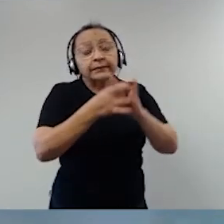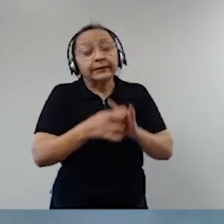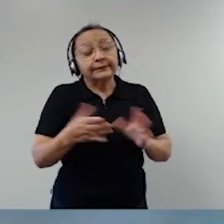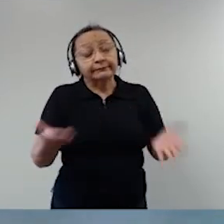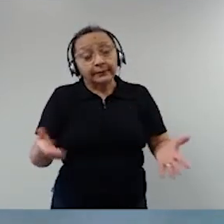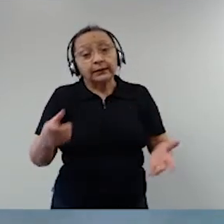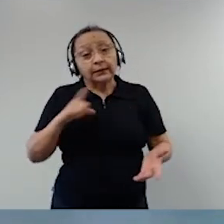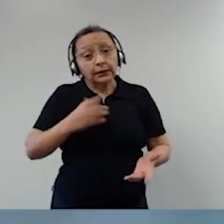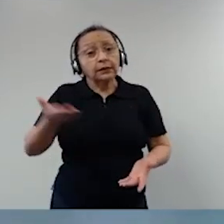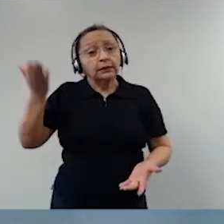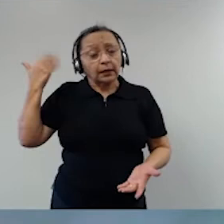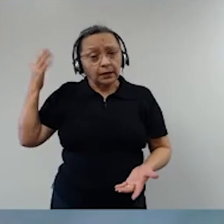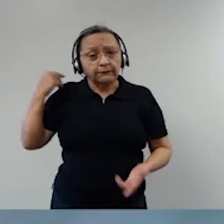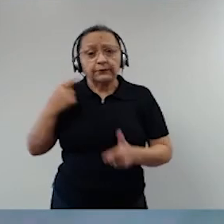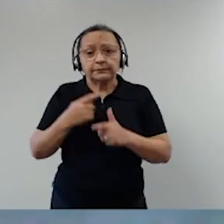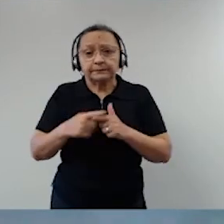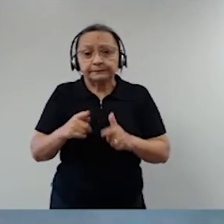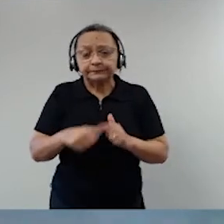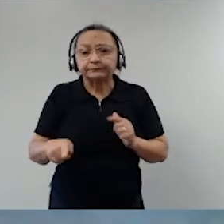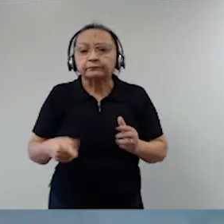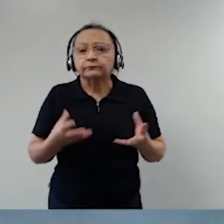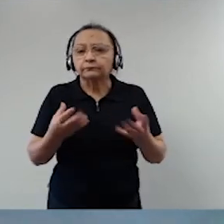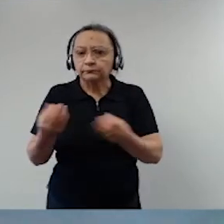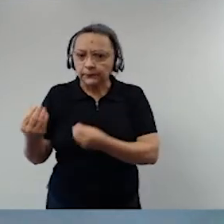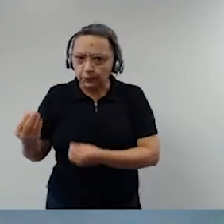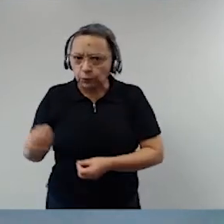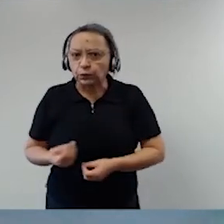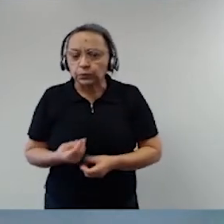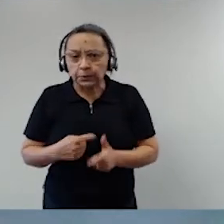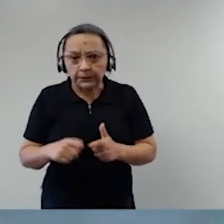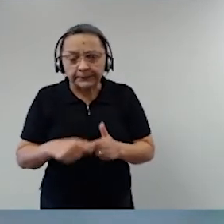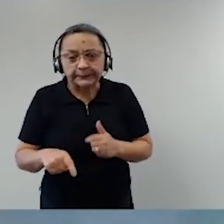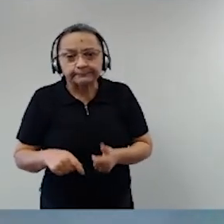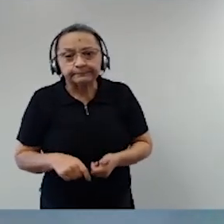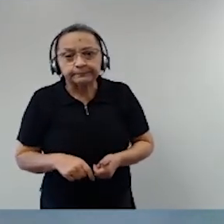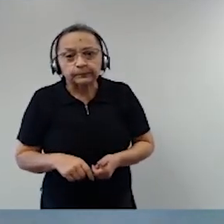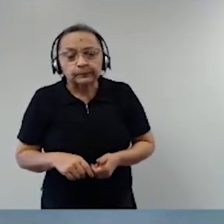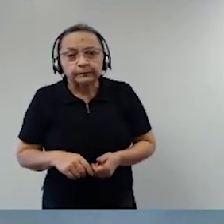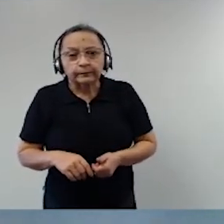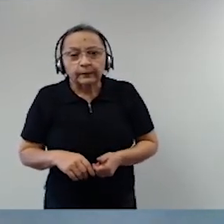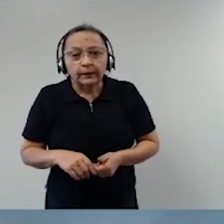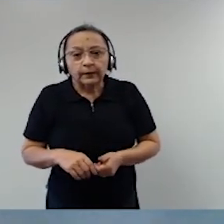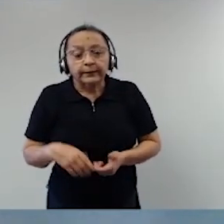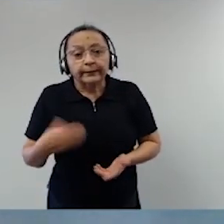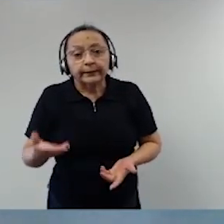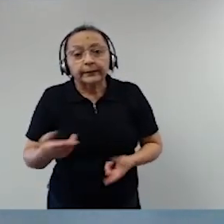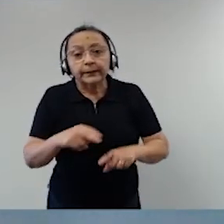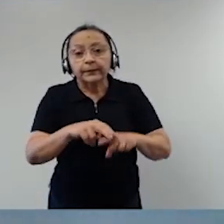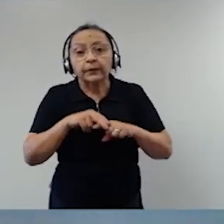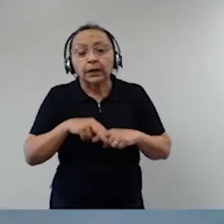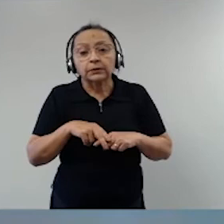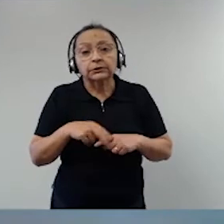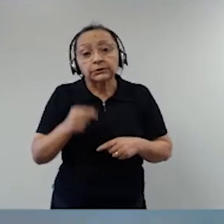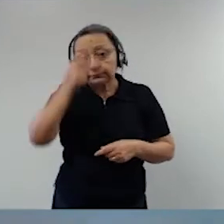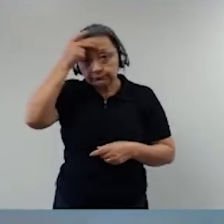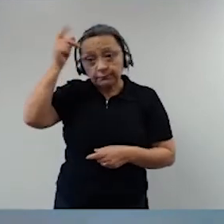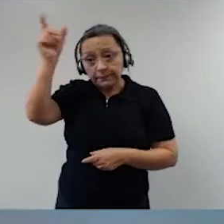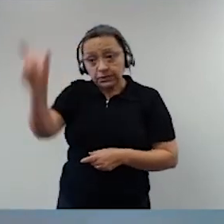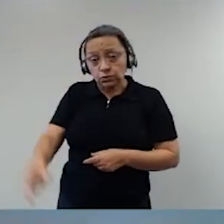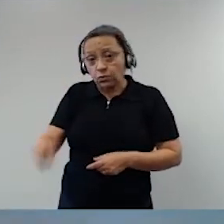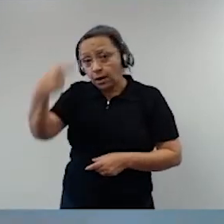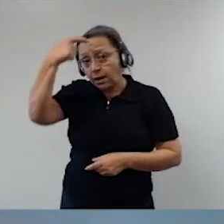teve problemas bastante significativos por conta, às vezes, até de personalidade,